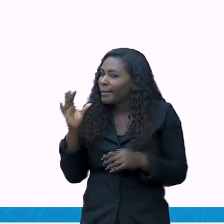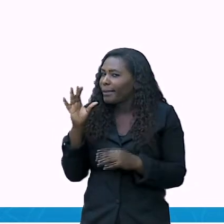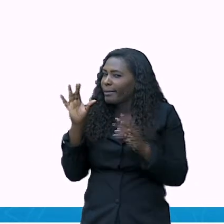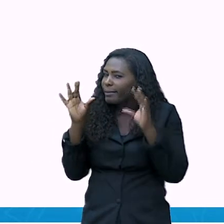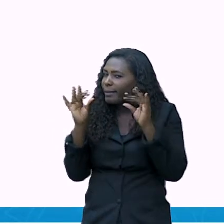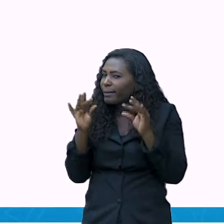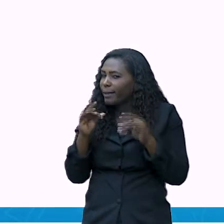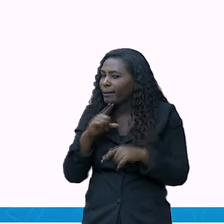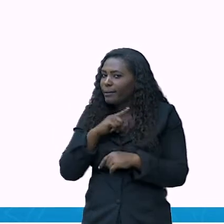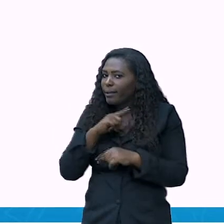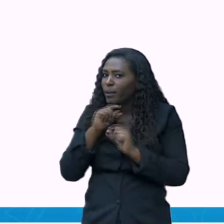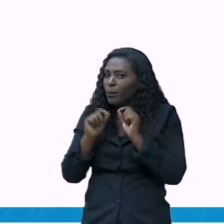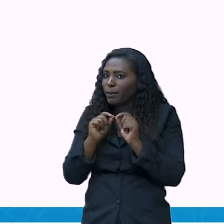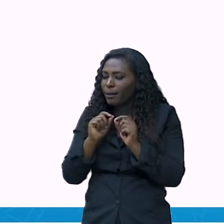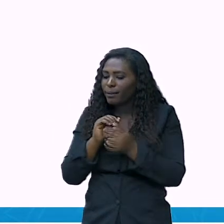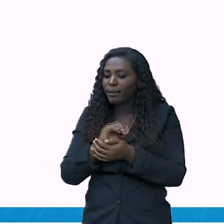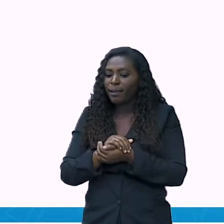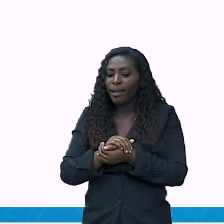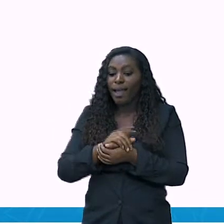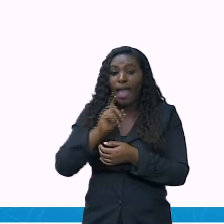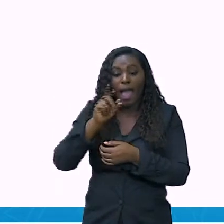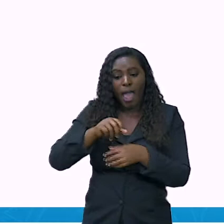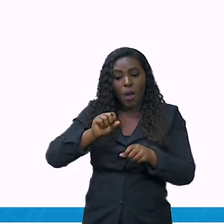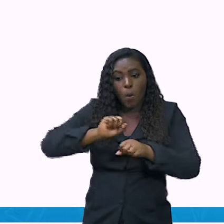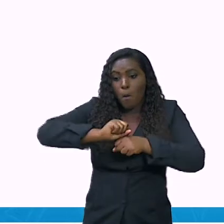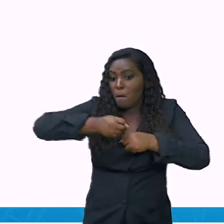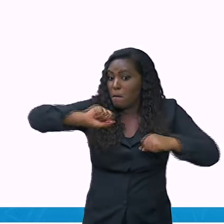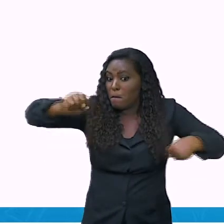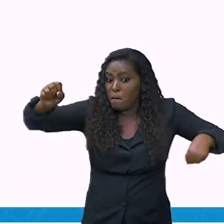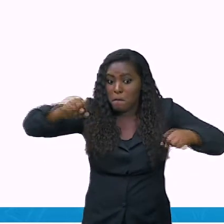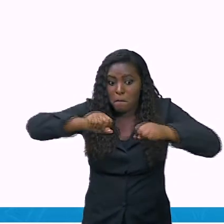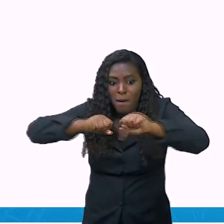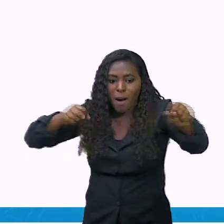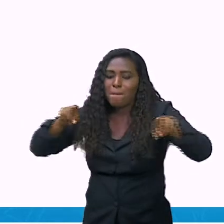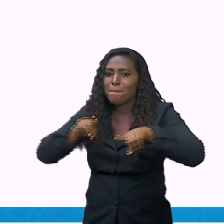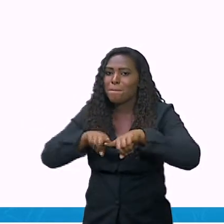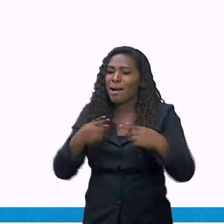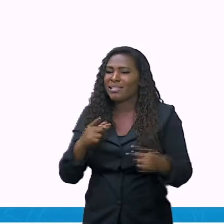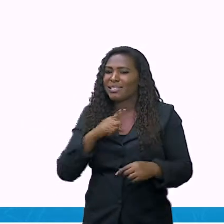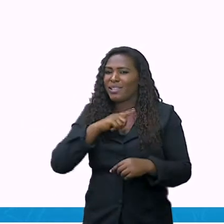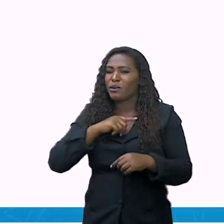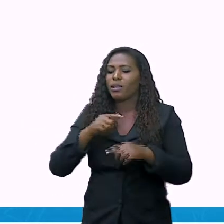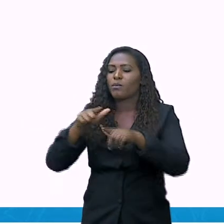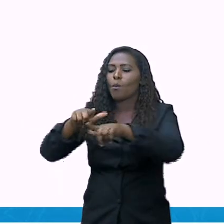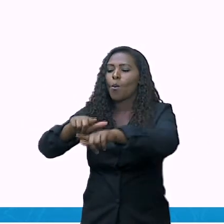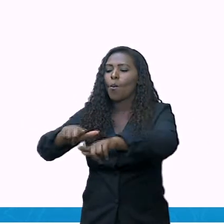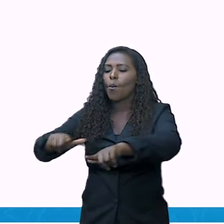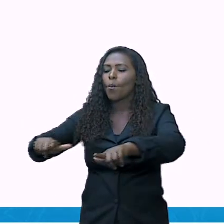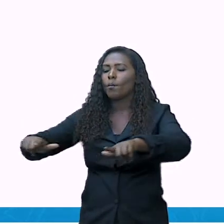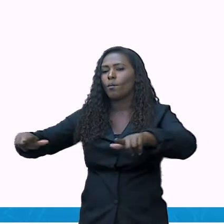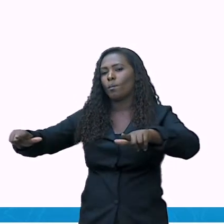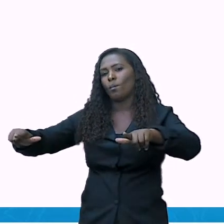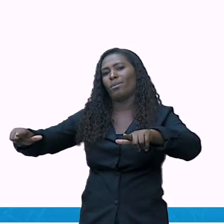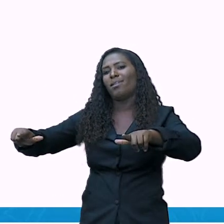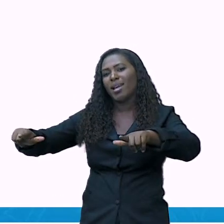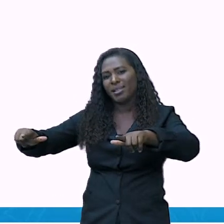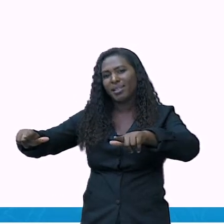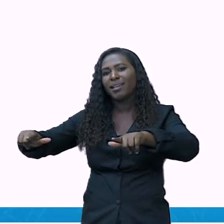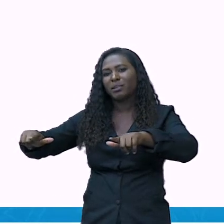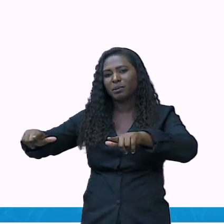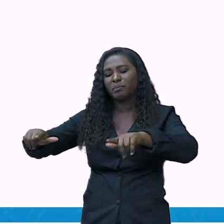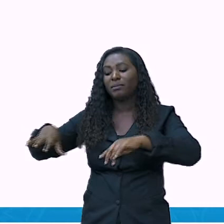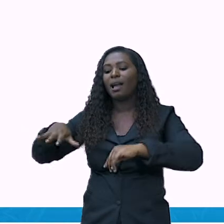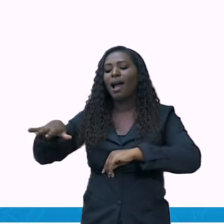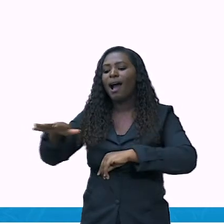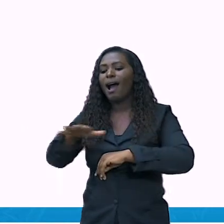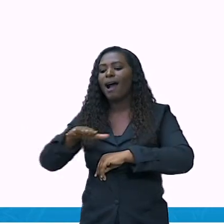vamos encontrar desertos, áreas anecúmeras, áreas sem uma população